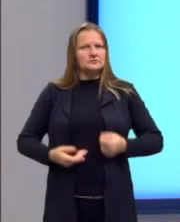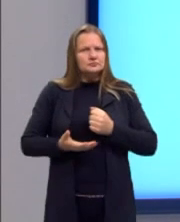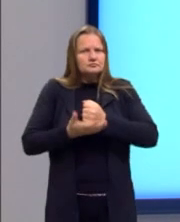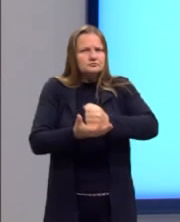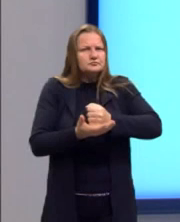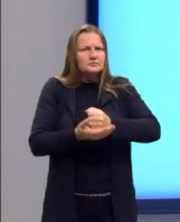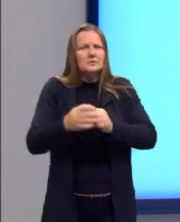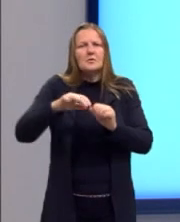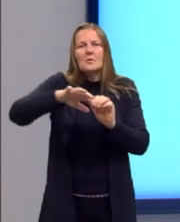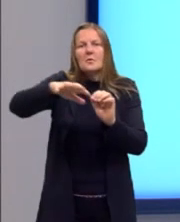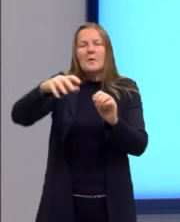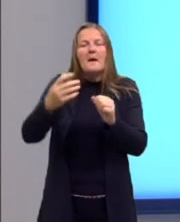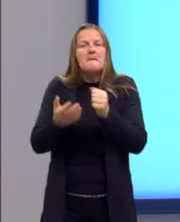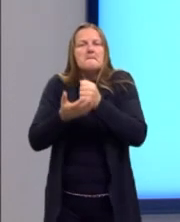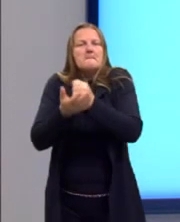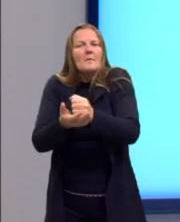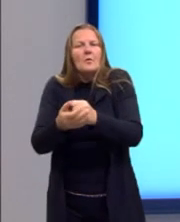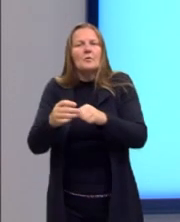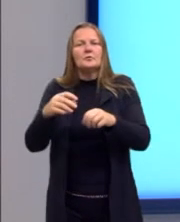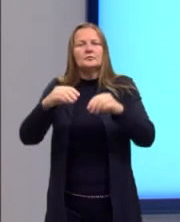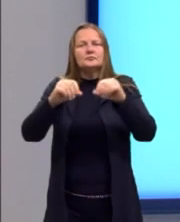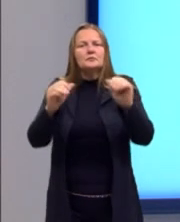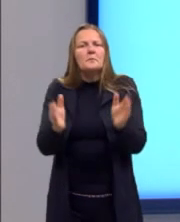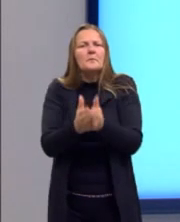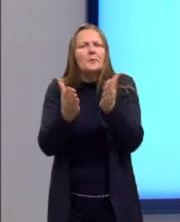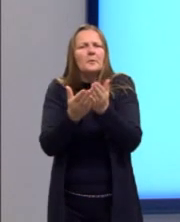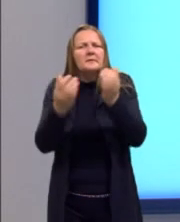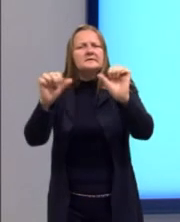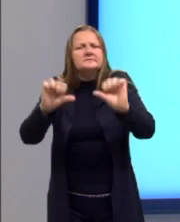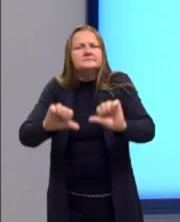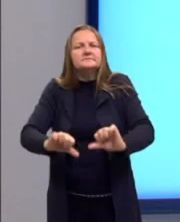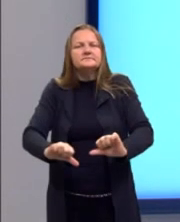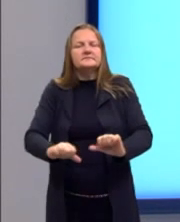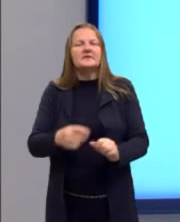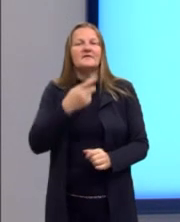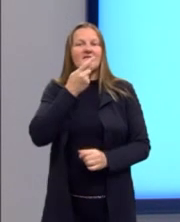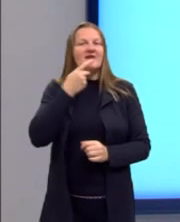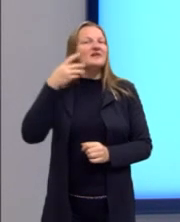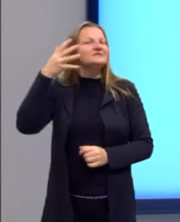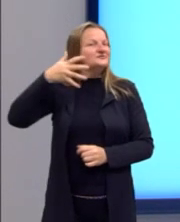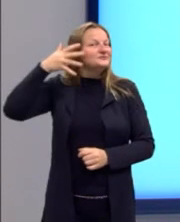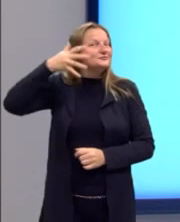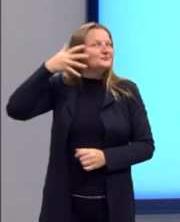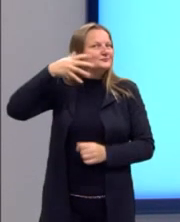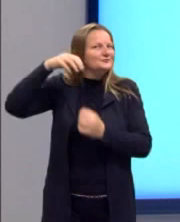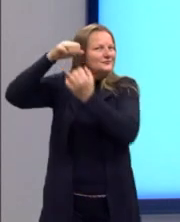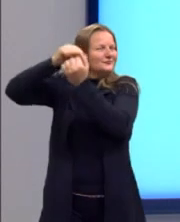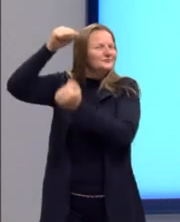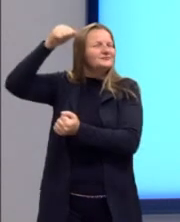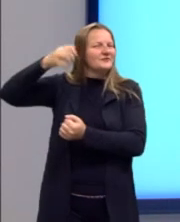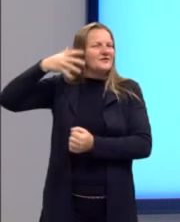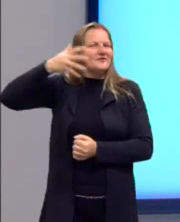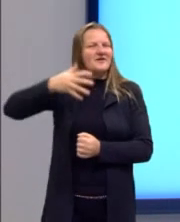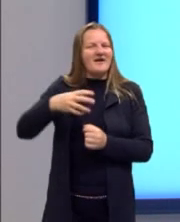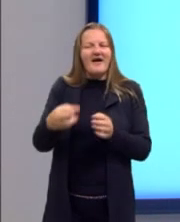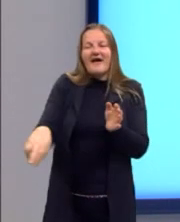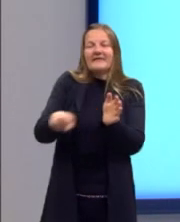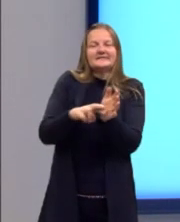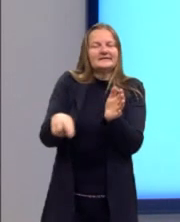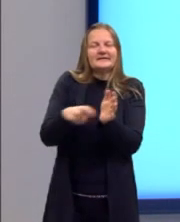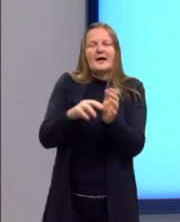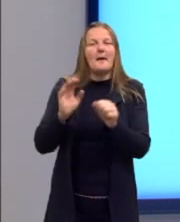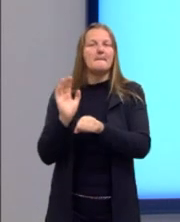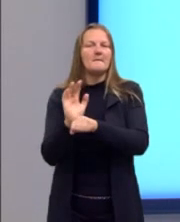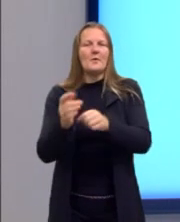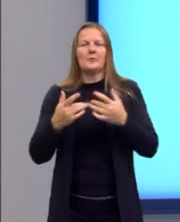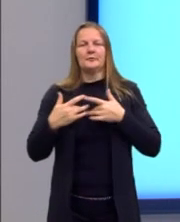populações africanas em situação de extrema pobreza. Isso era o que eles diziam que queriam fazer. Eles diziam, ah não, a gente vai lá resgatar, vai fazer o